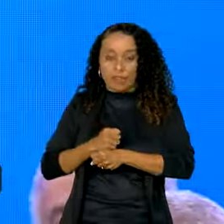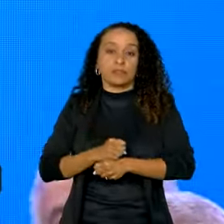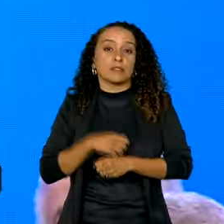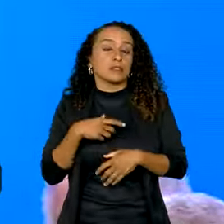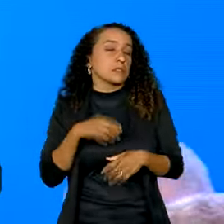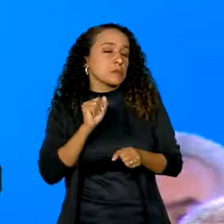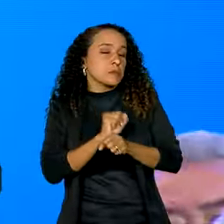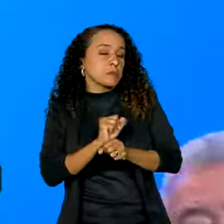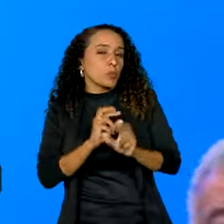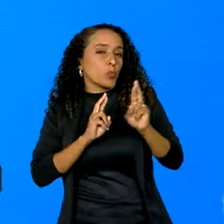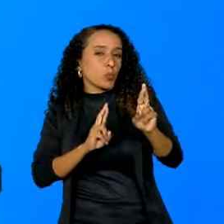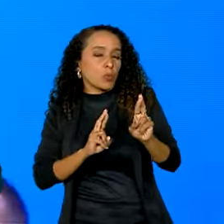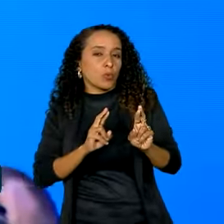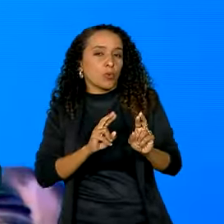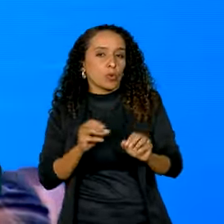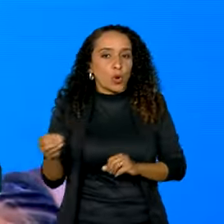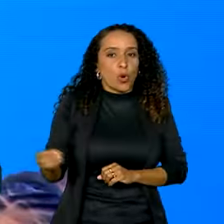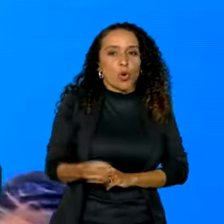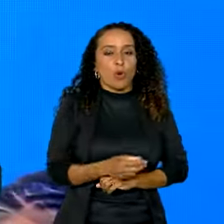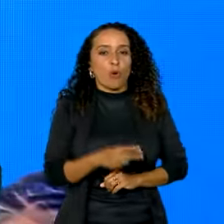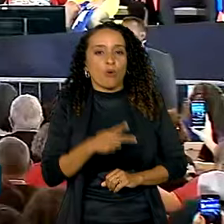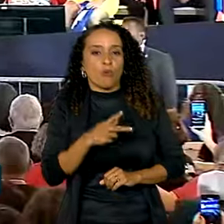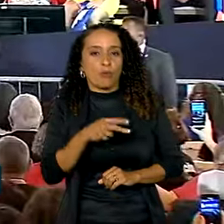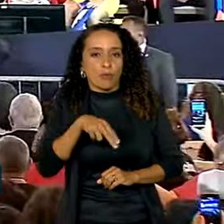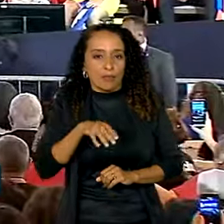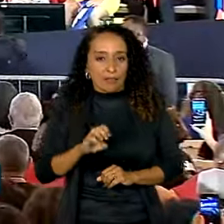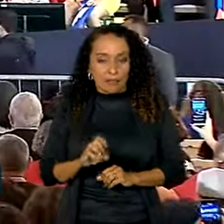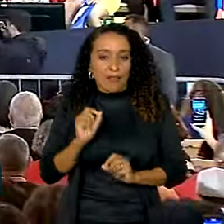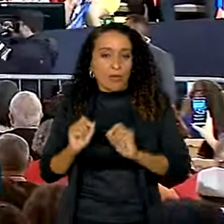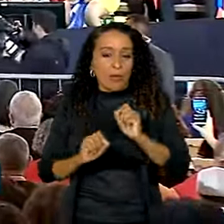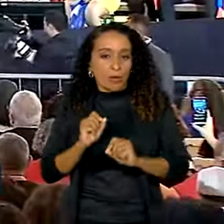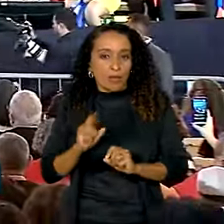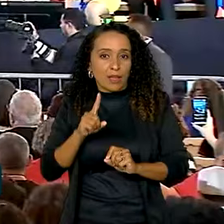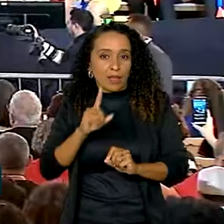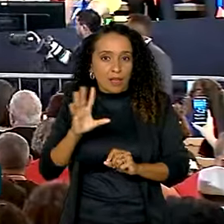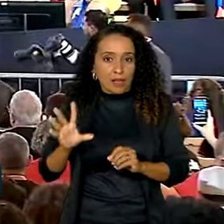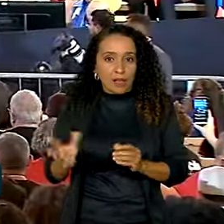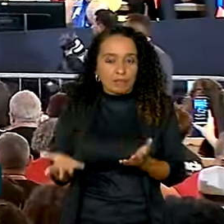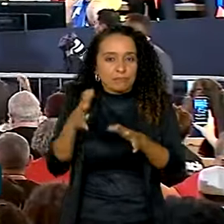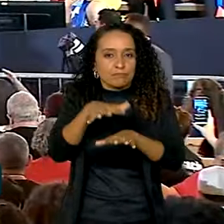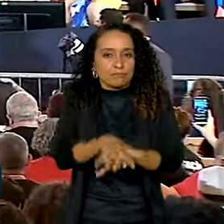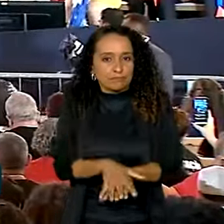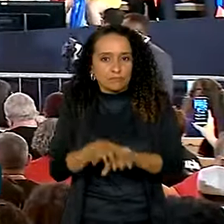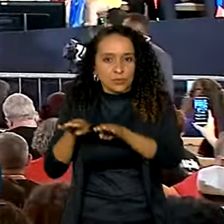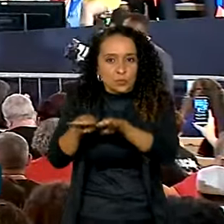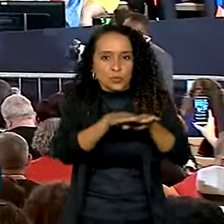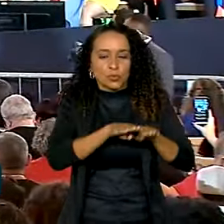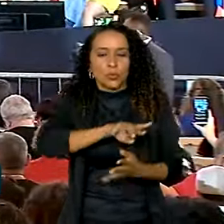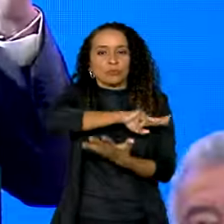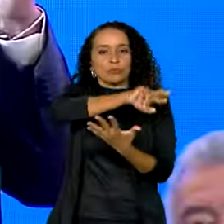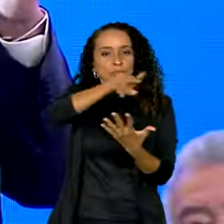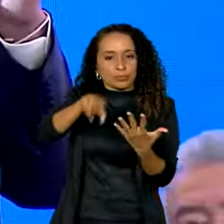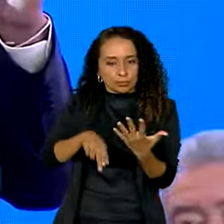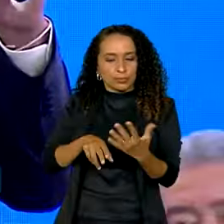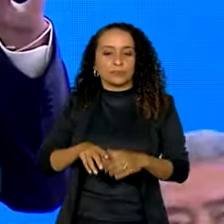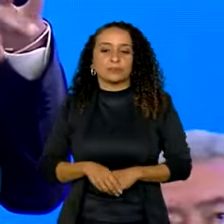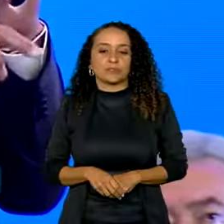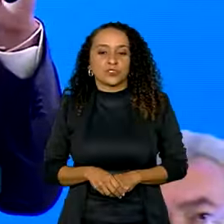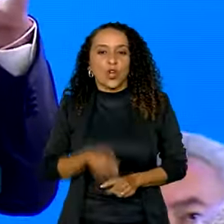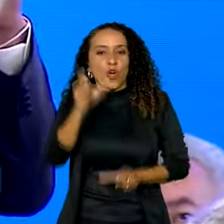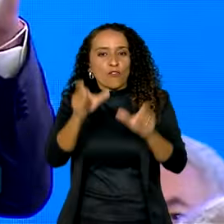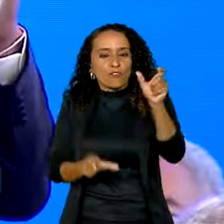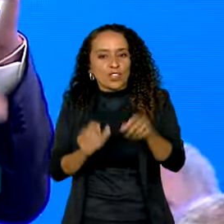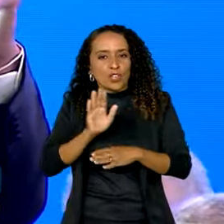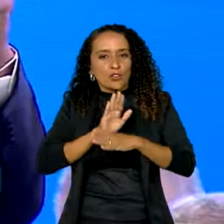espera do novo Plano Nacional da Educação é inclusão, equidade e diversidade. Vocês estão